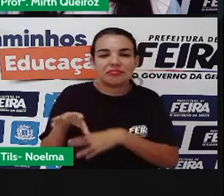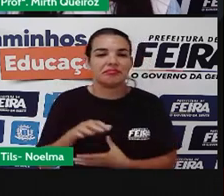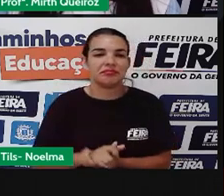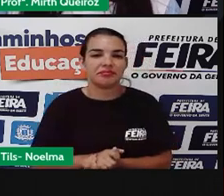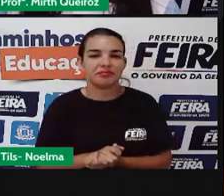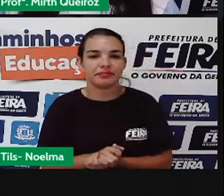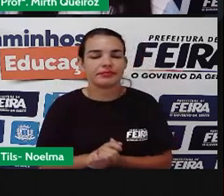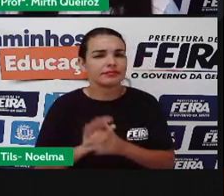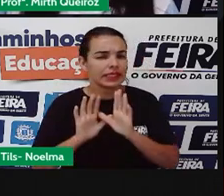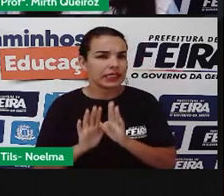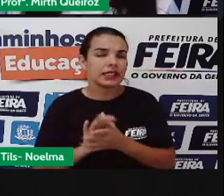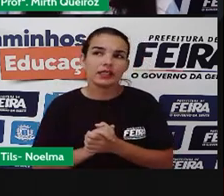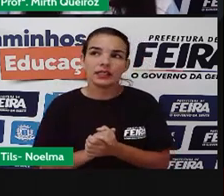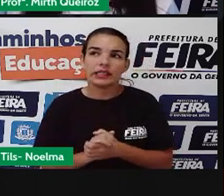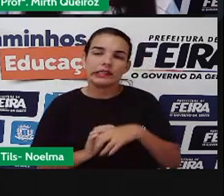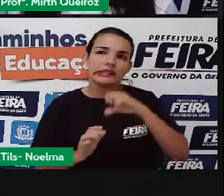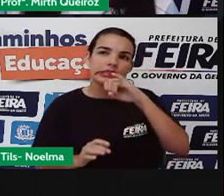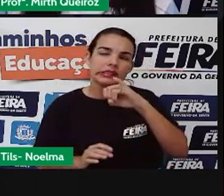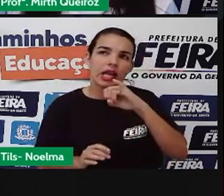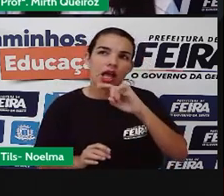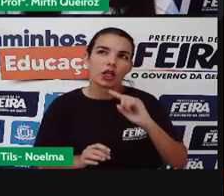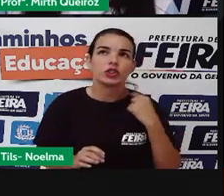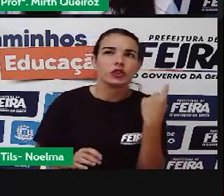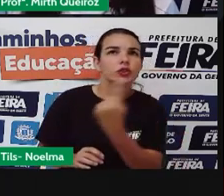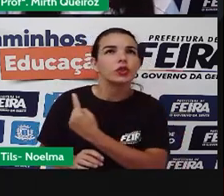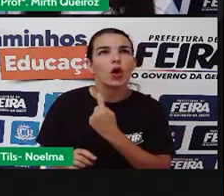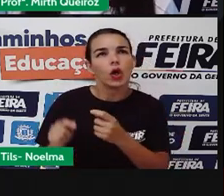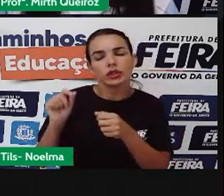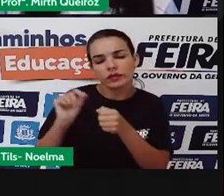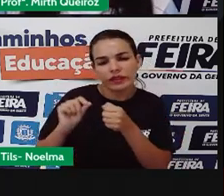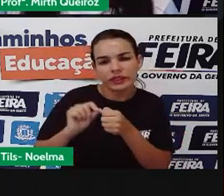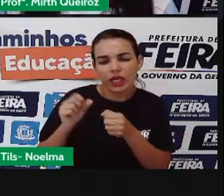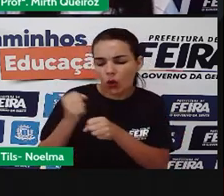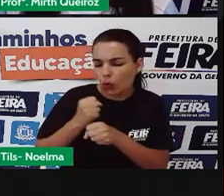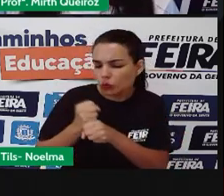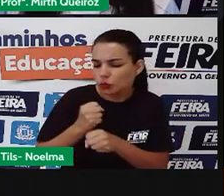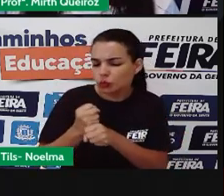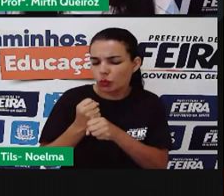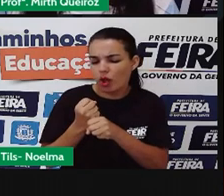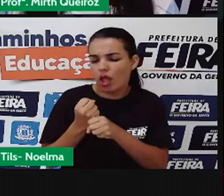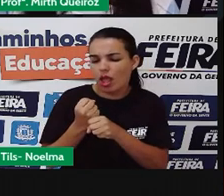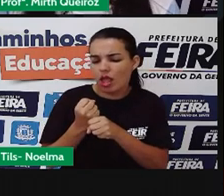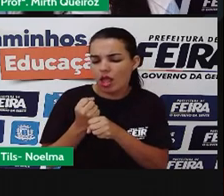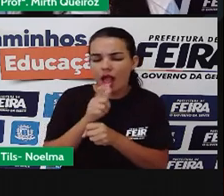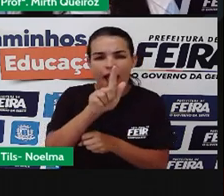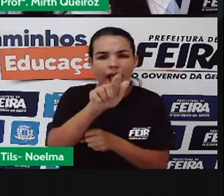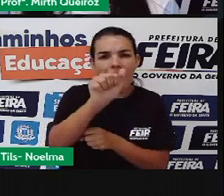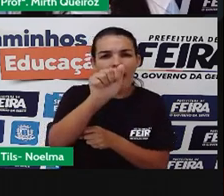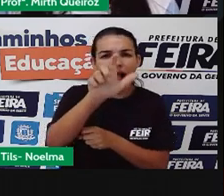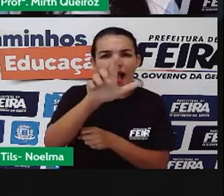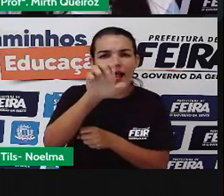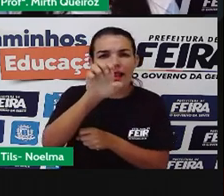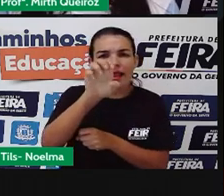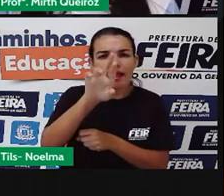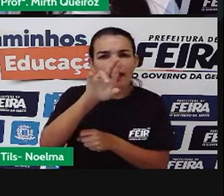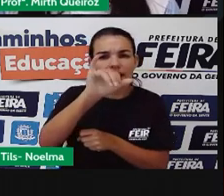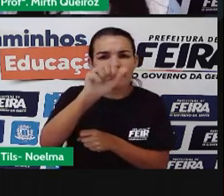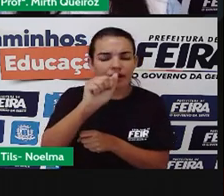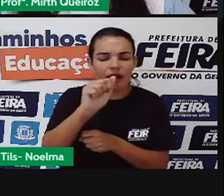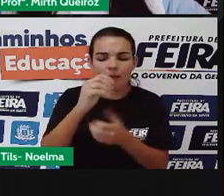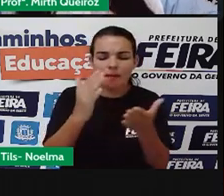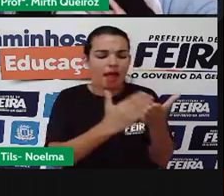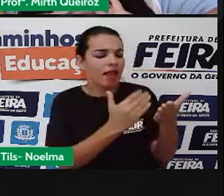Se fôssemos construir uma galeria para livros, que livro você colocaria em uma moldura?